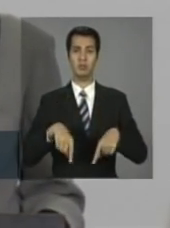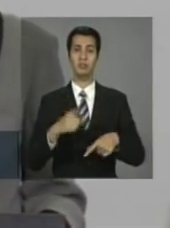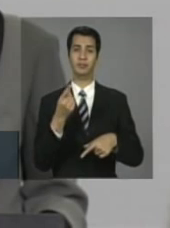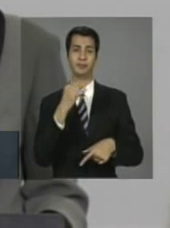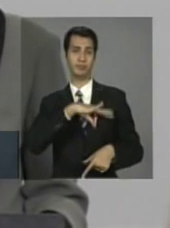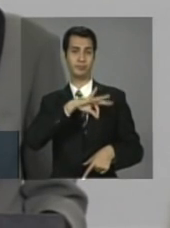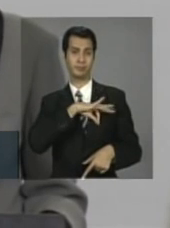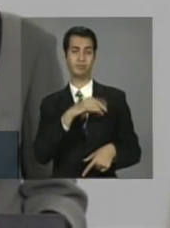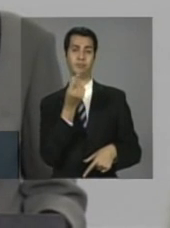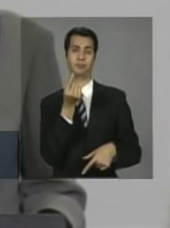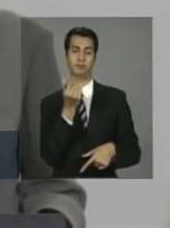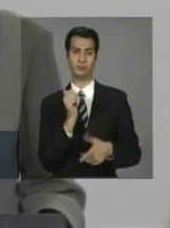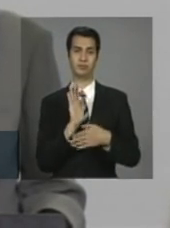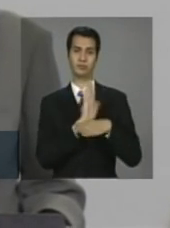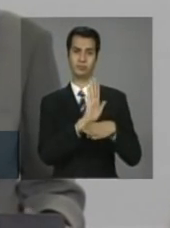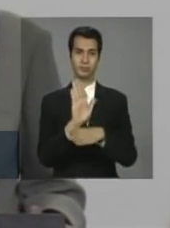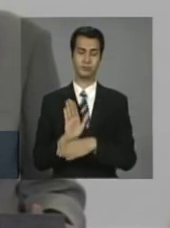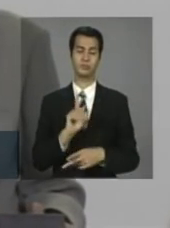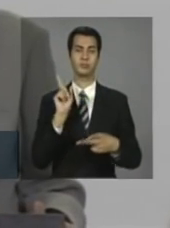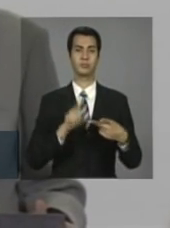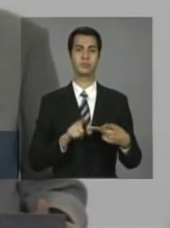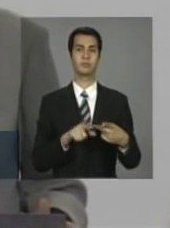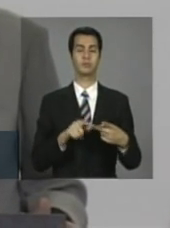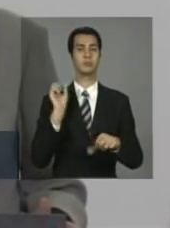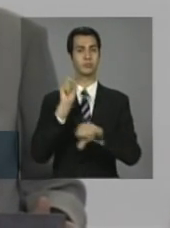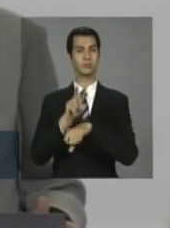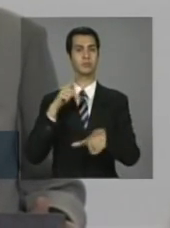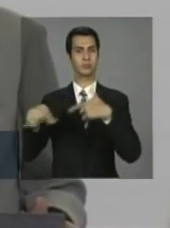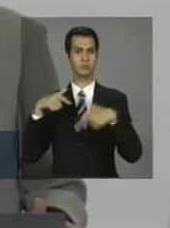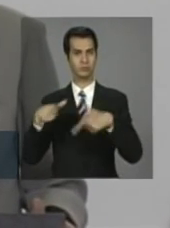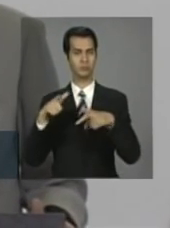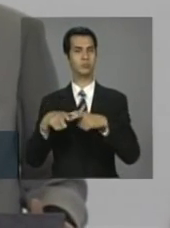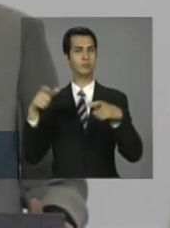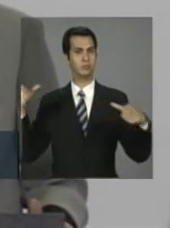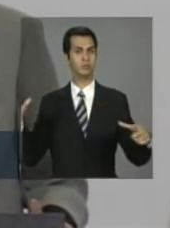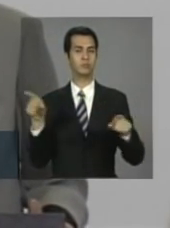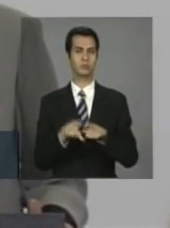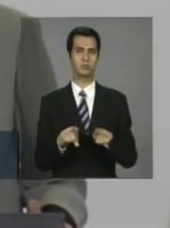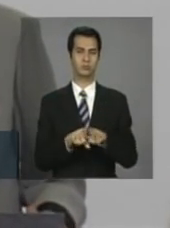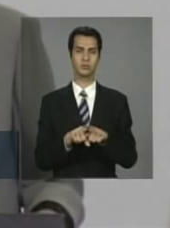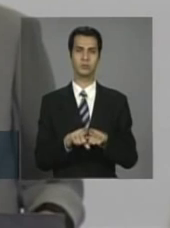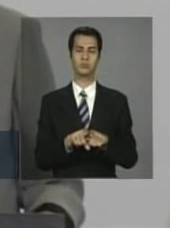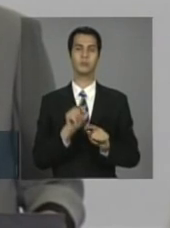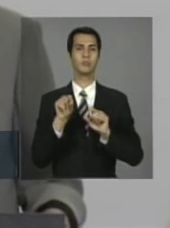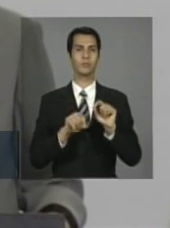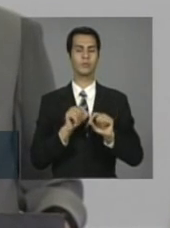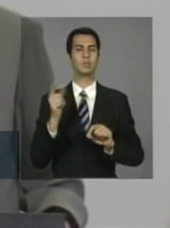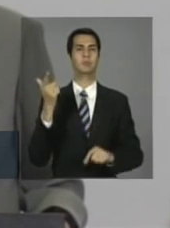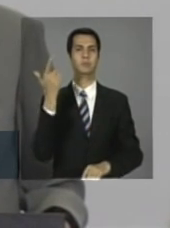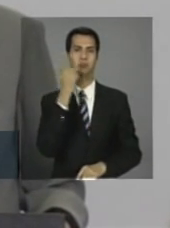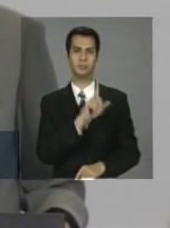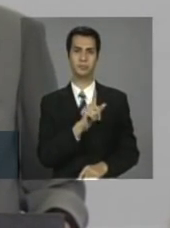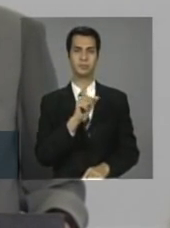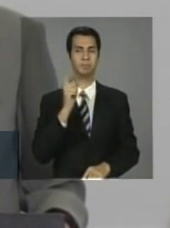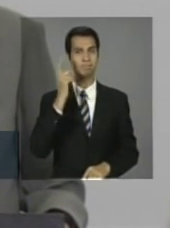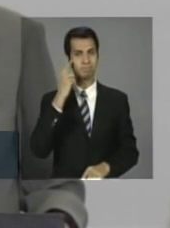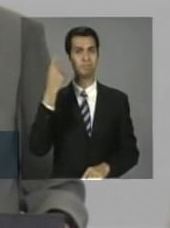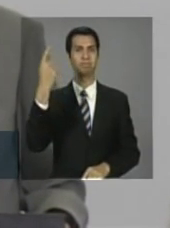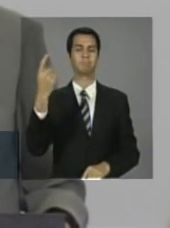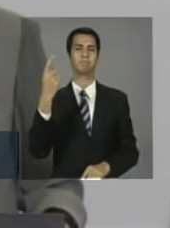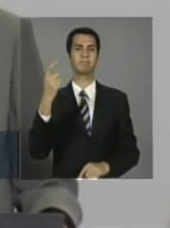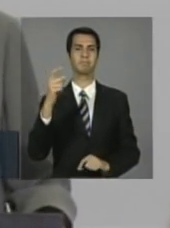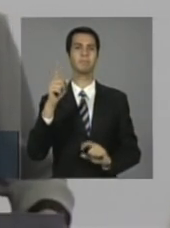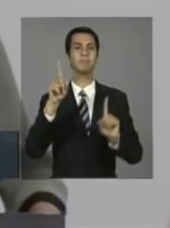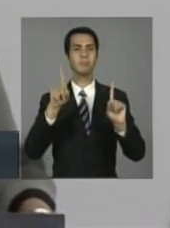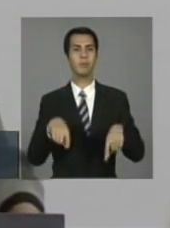de transferência de renda e de criação de empregos, responsáveis pela criação do imenso